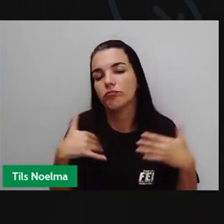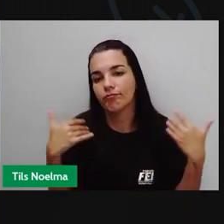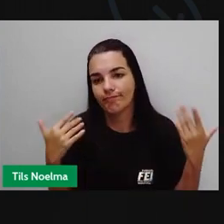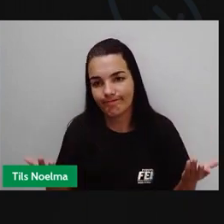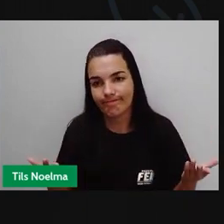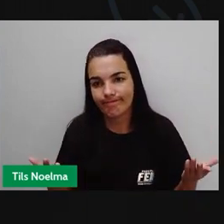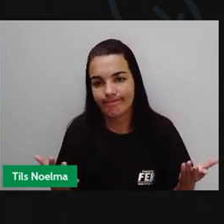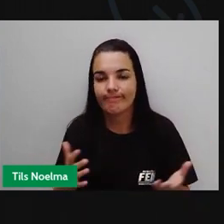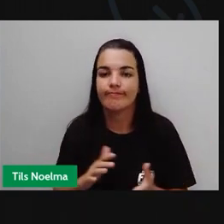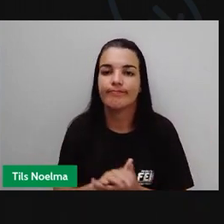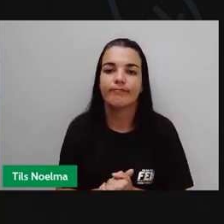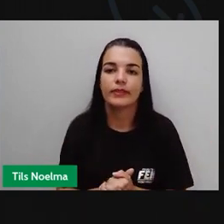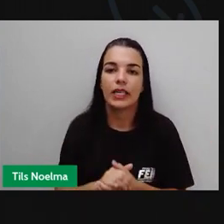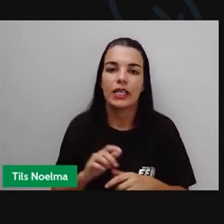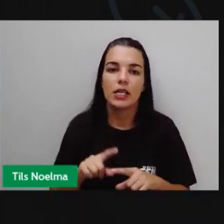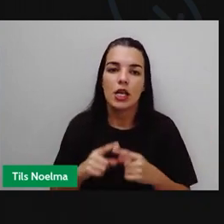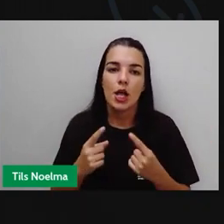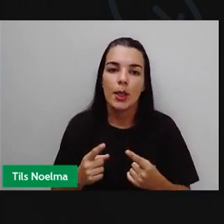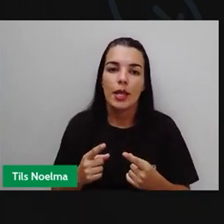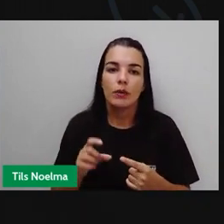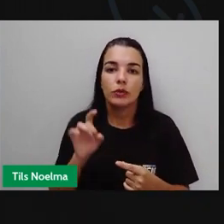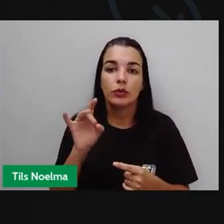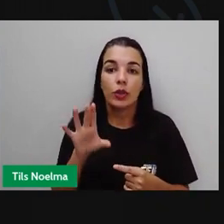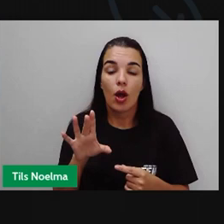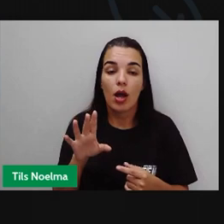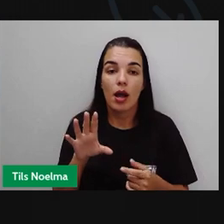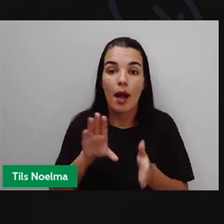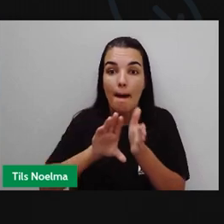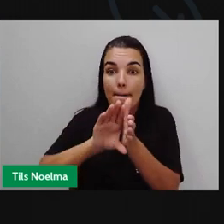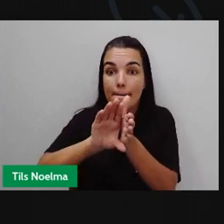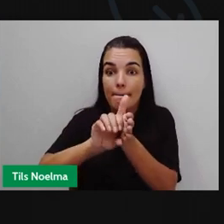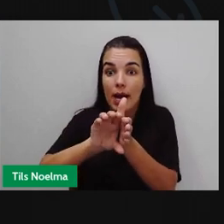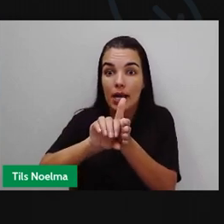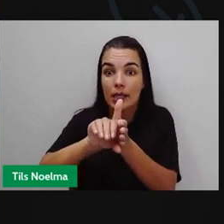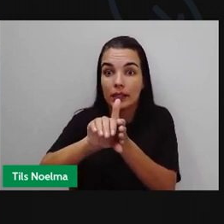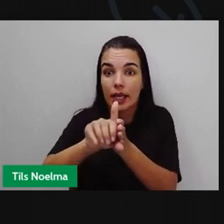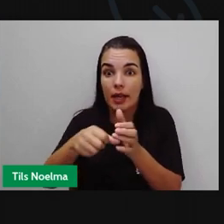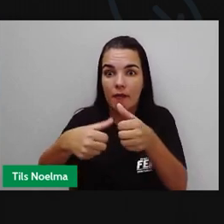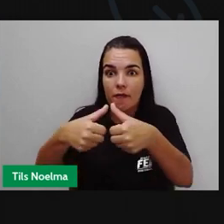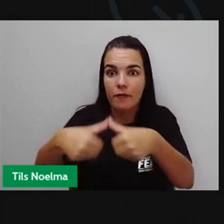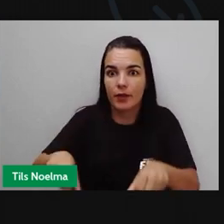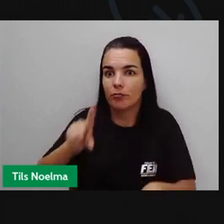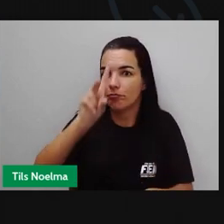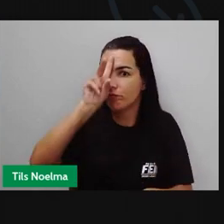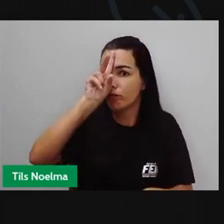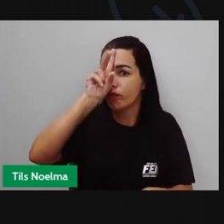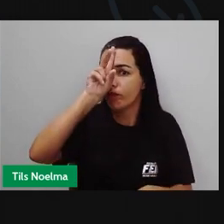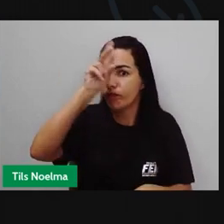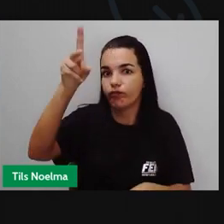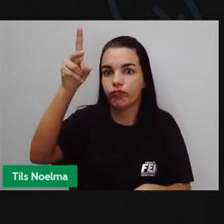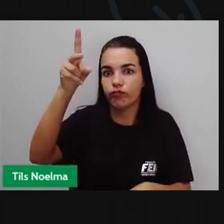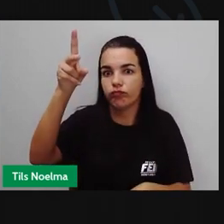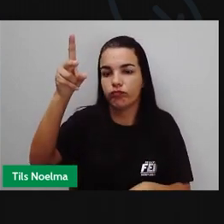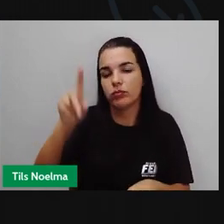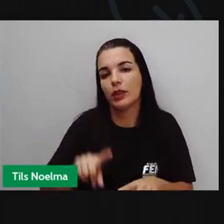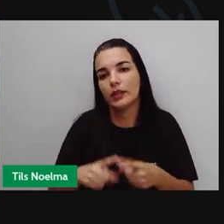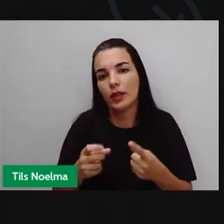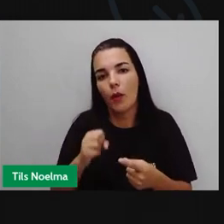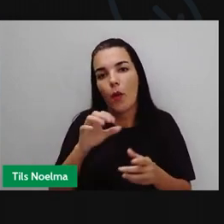uma seleção, né? Onde as mais resistentes, elas vão permanecer. E, posteriormente, quando